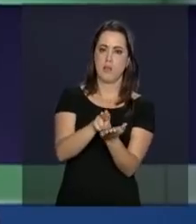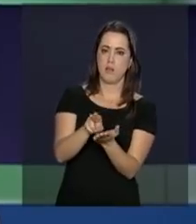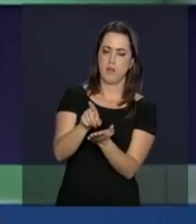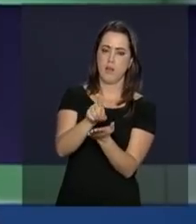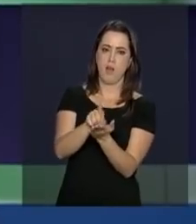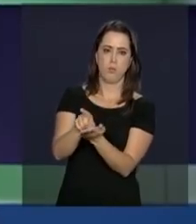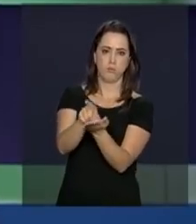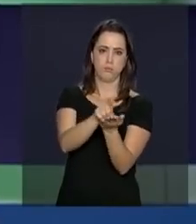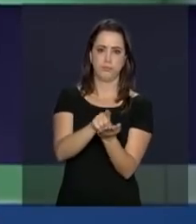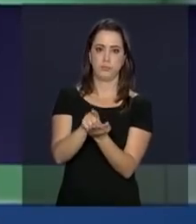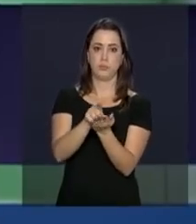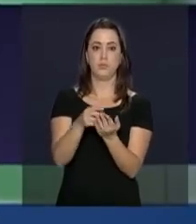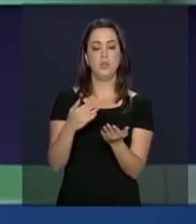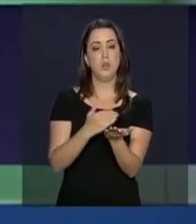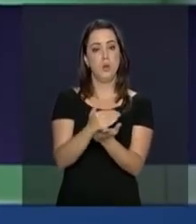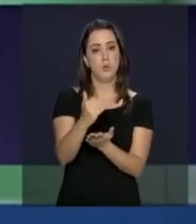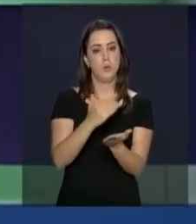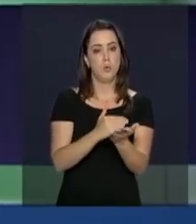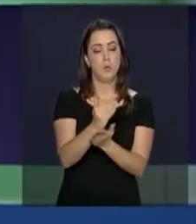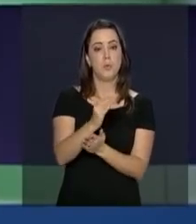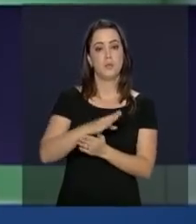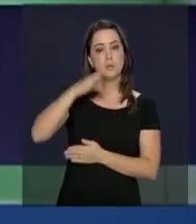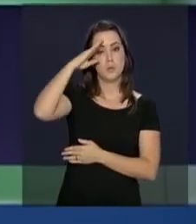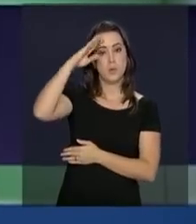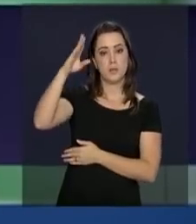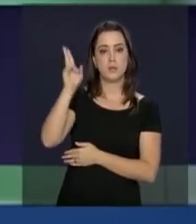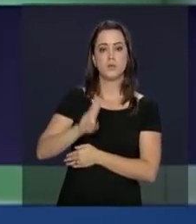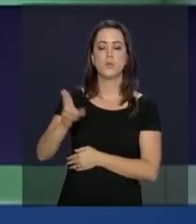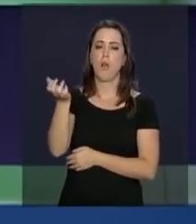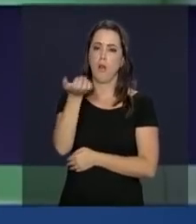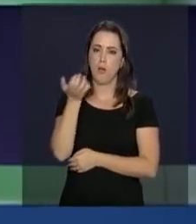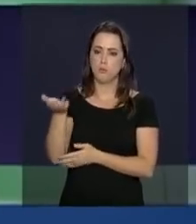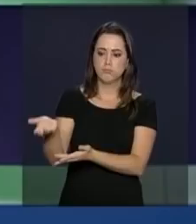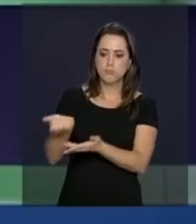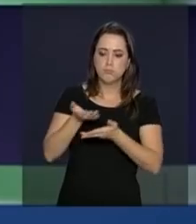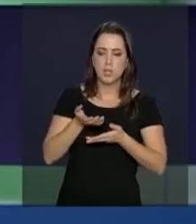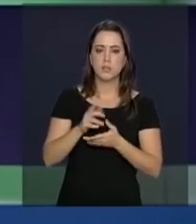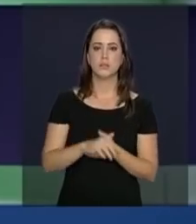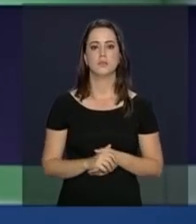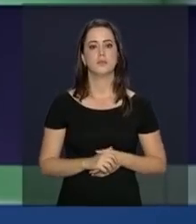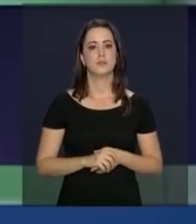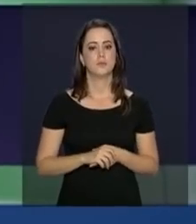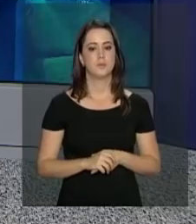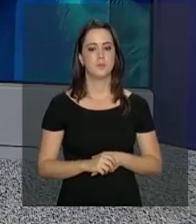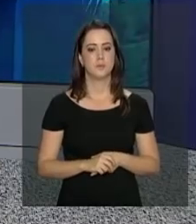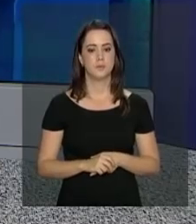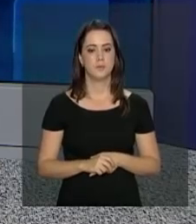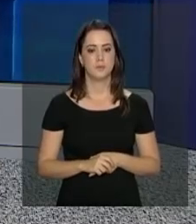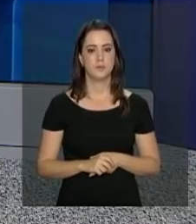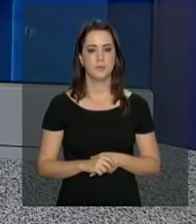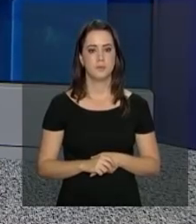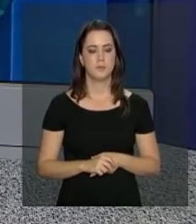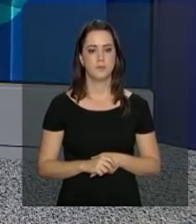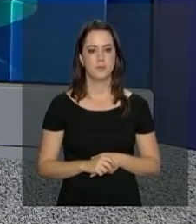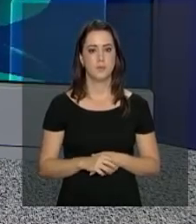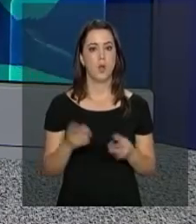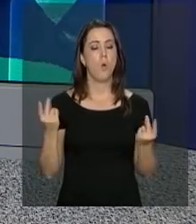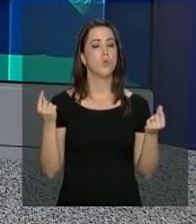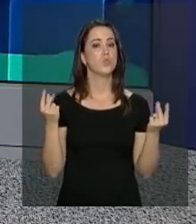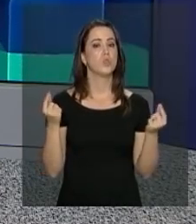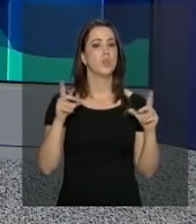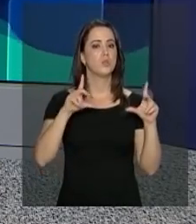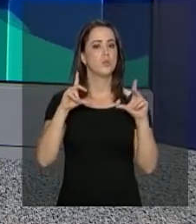destas substituições, o Exército Uruguaio demonstrou interesse em receber os veículos. Os preços